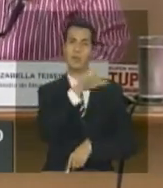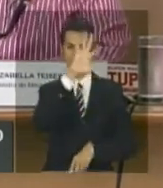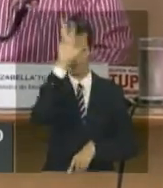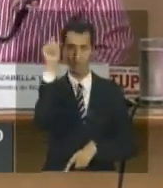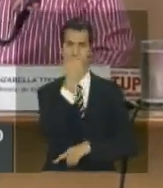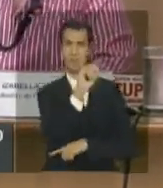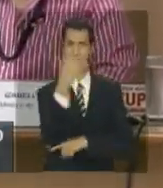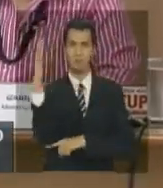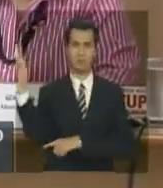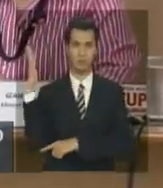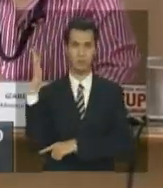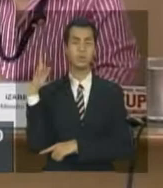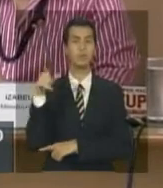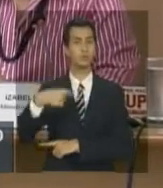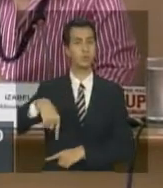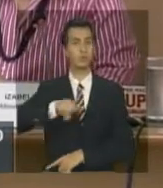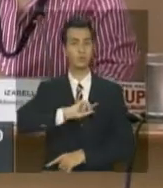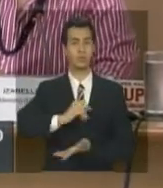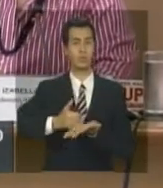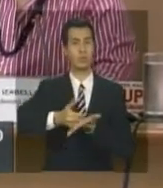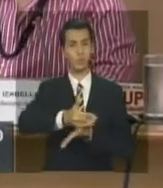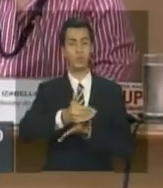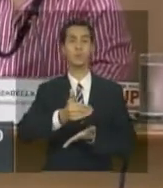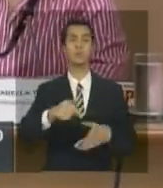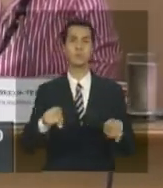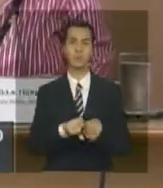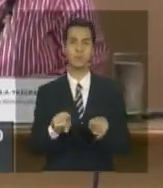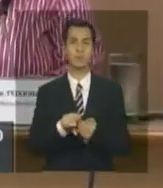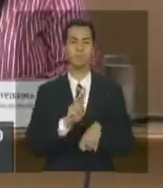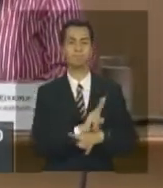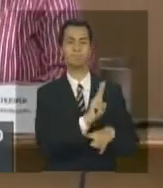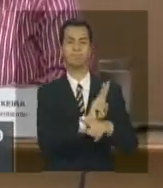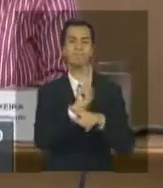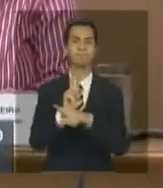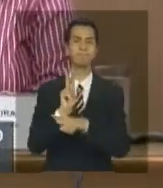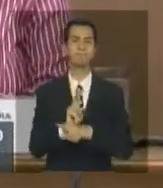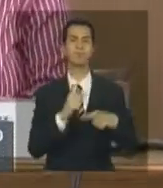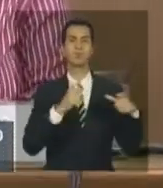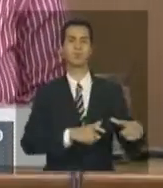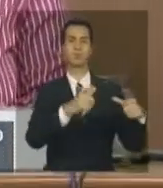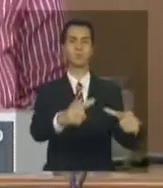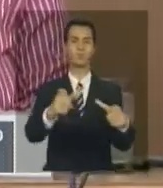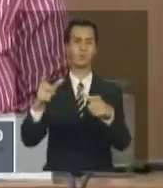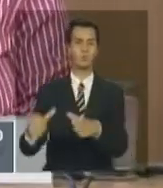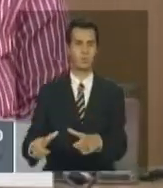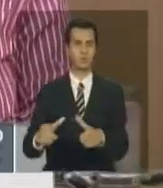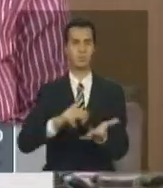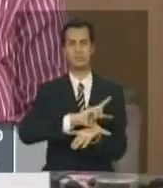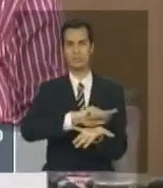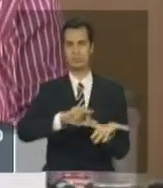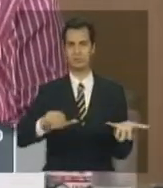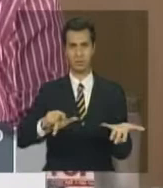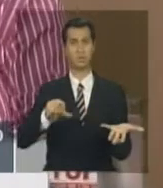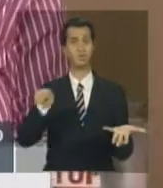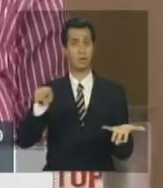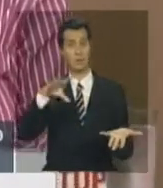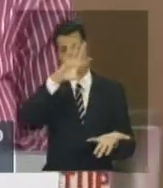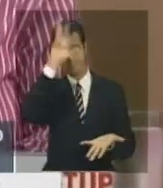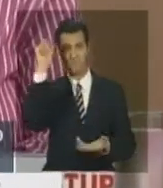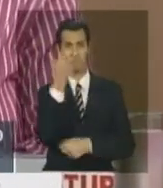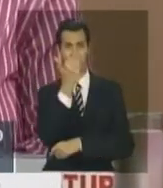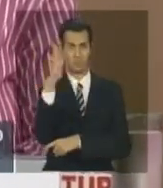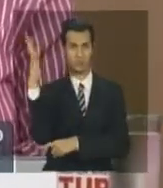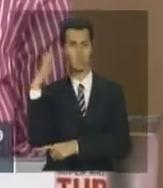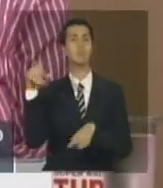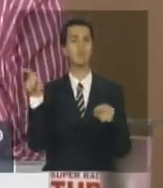de fazer o monitoramento dos biomas além dos biomas amazônicos, aquilo que compreende a Amazônia é legal.